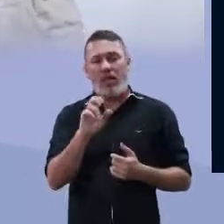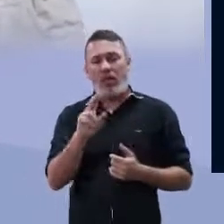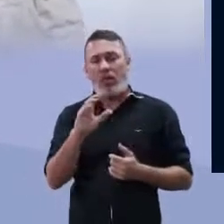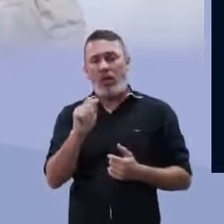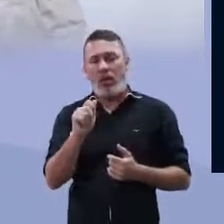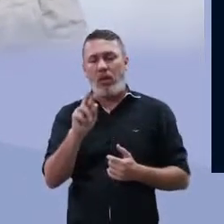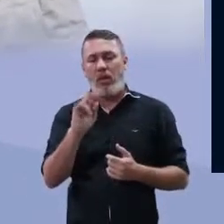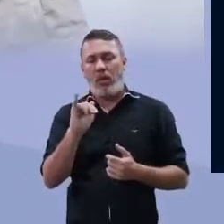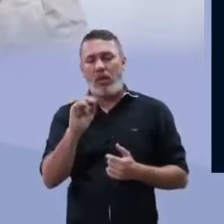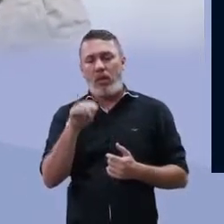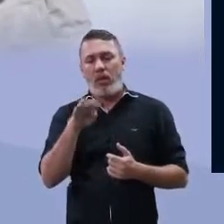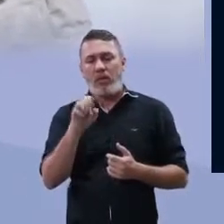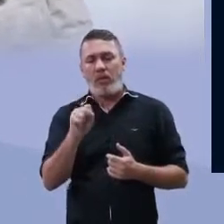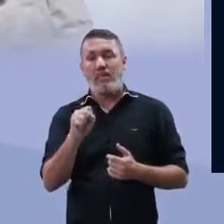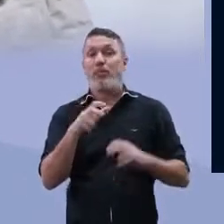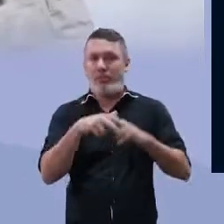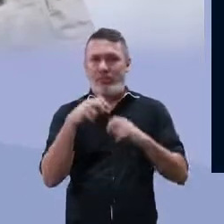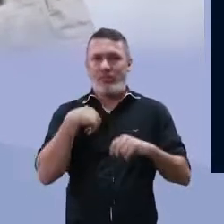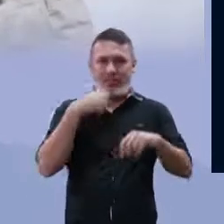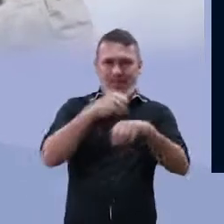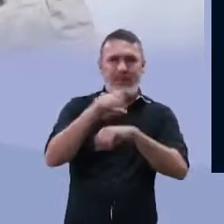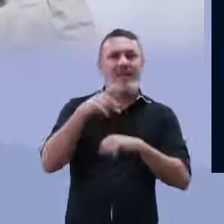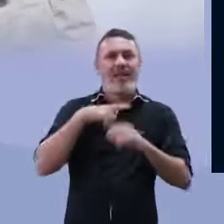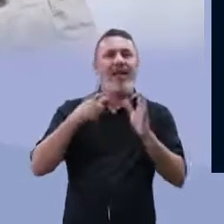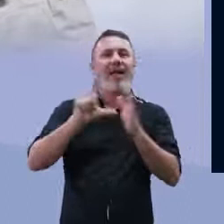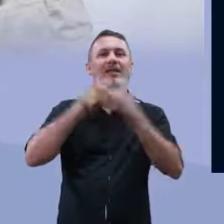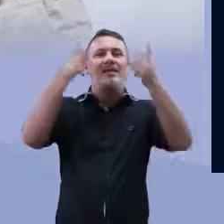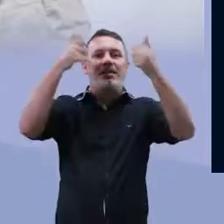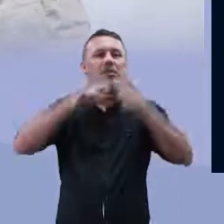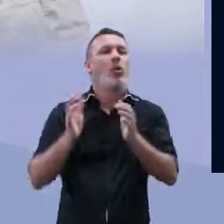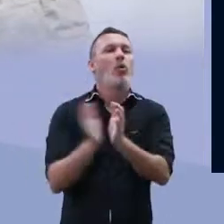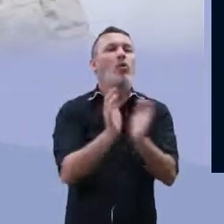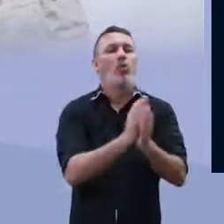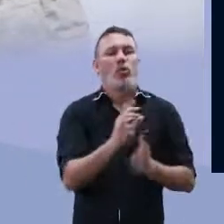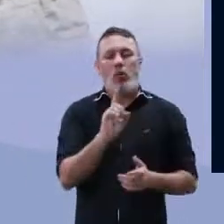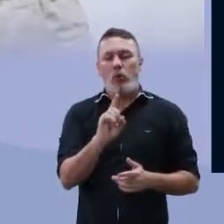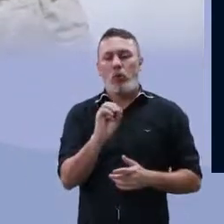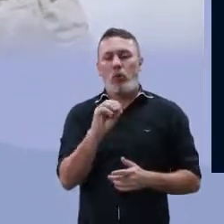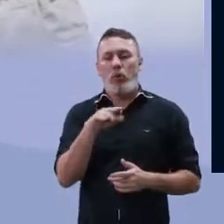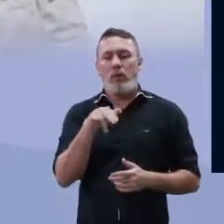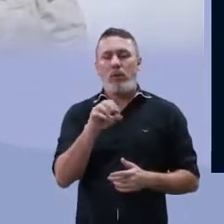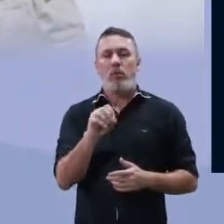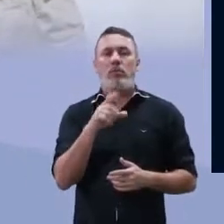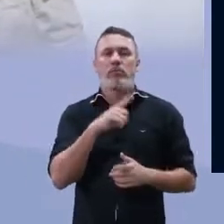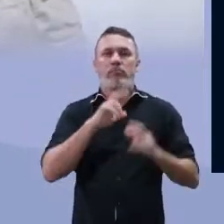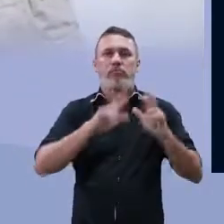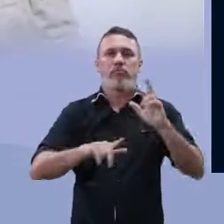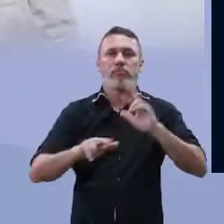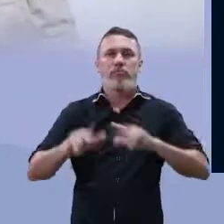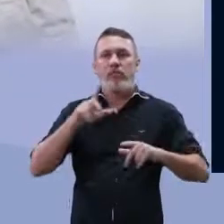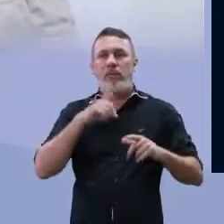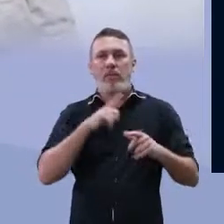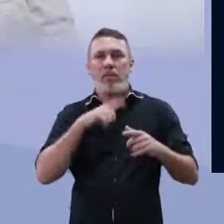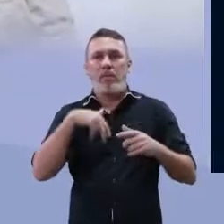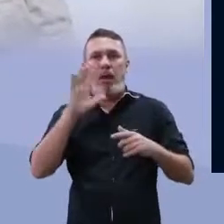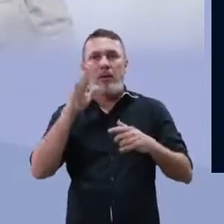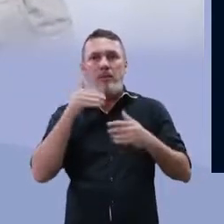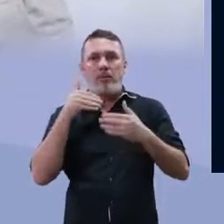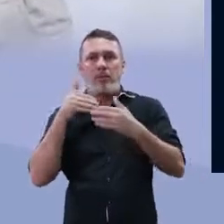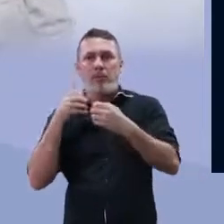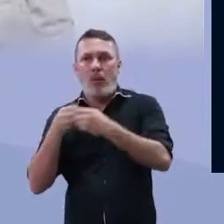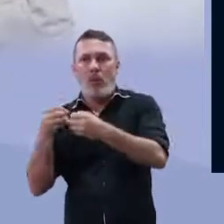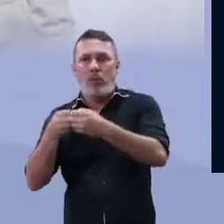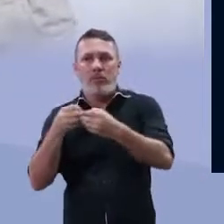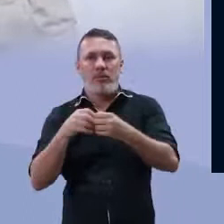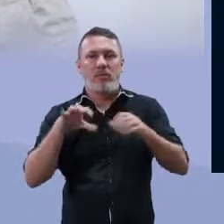semelhantes ao dos eucariontes. Por isso que eu falei que a gente tem agora a classificação de domínio, que deixa essas arqueas